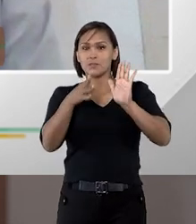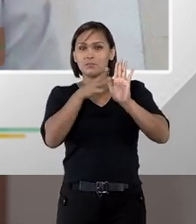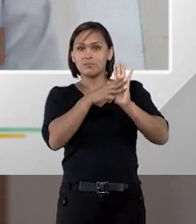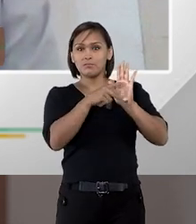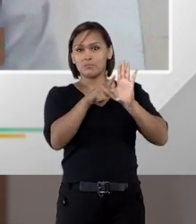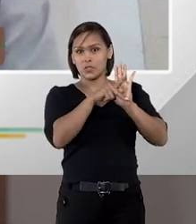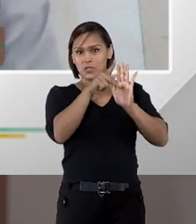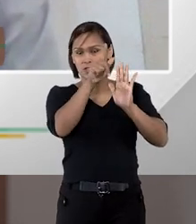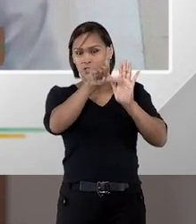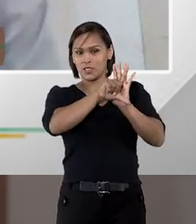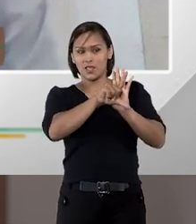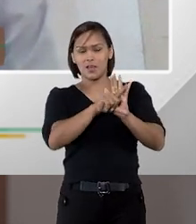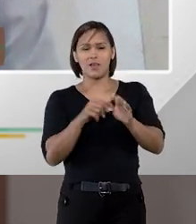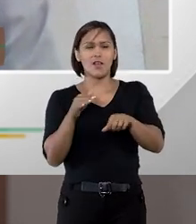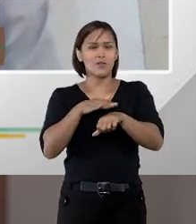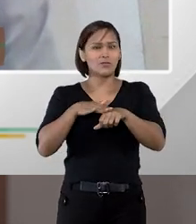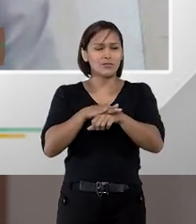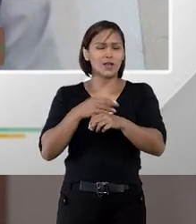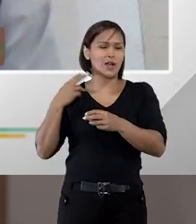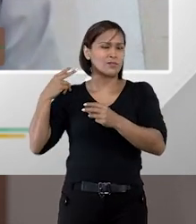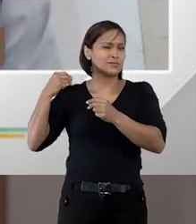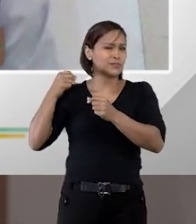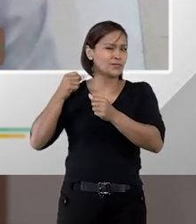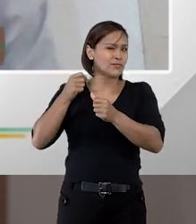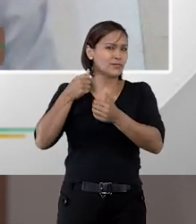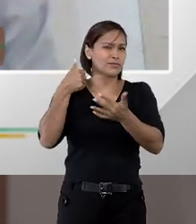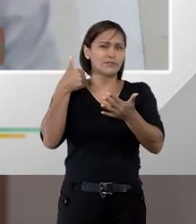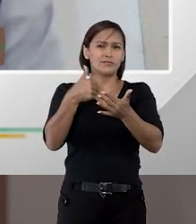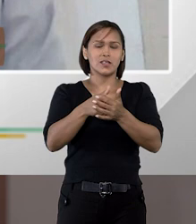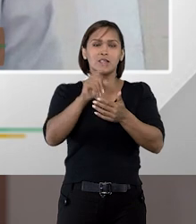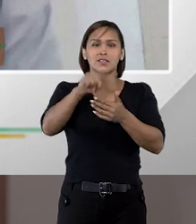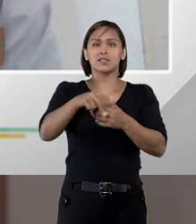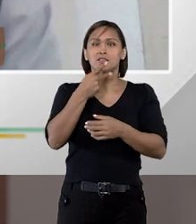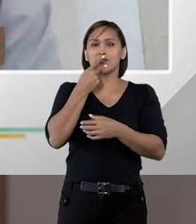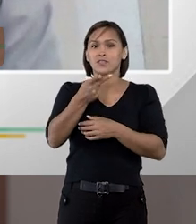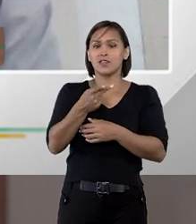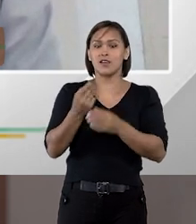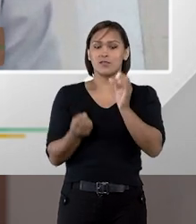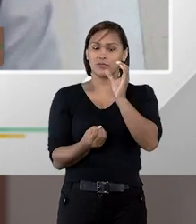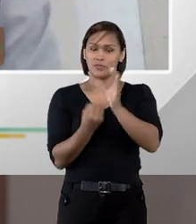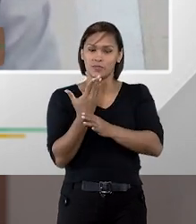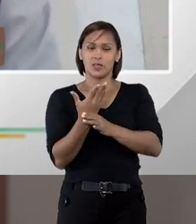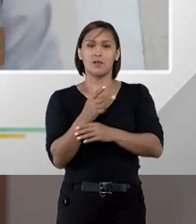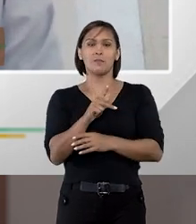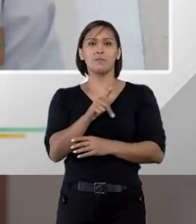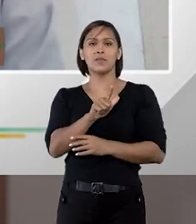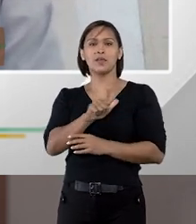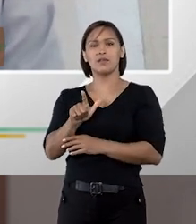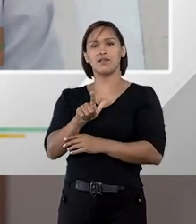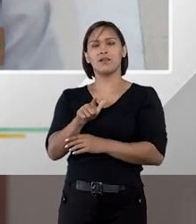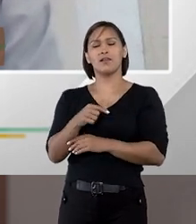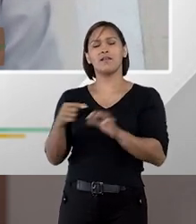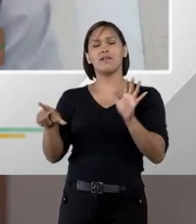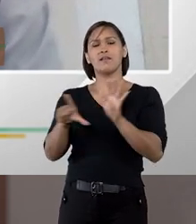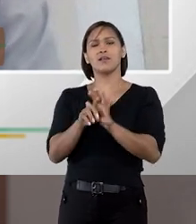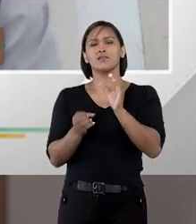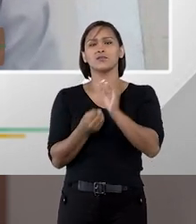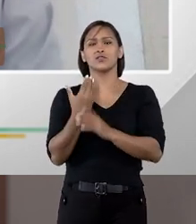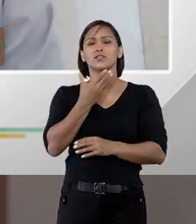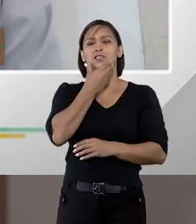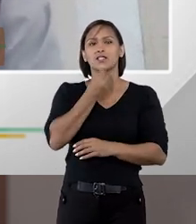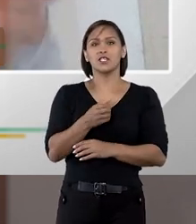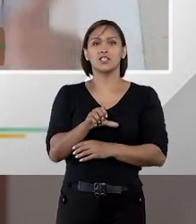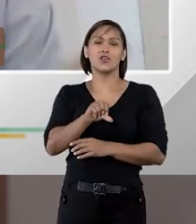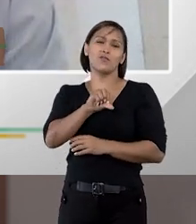esse projeto de lei vem sendo debatido há muitos anos, né? Eu diria que o nascedor do PL que saiu agora em